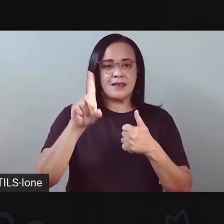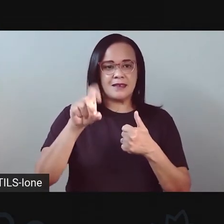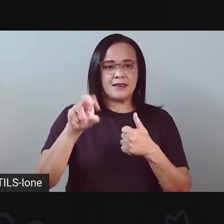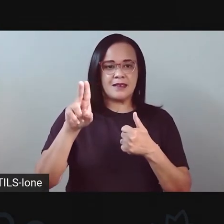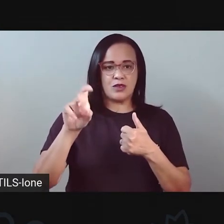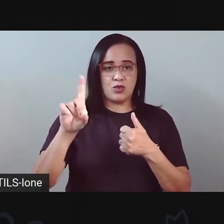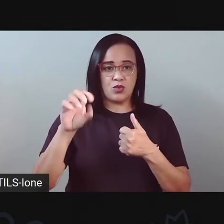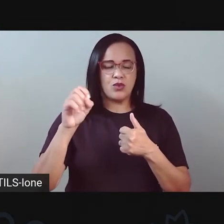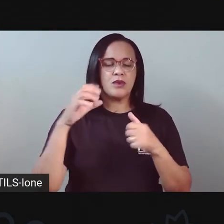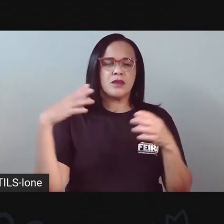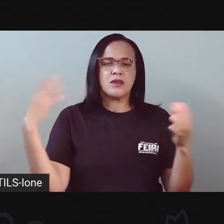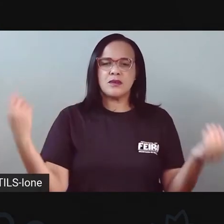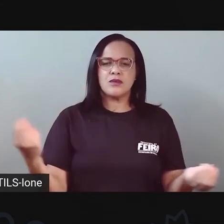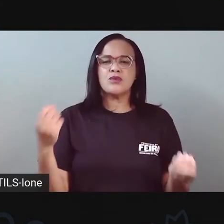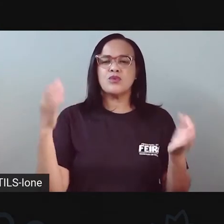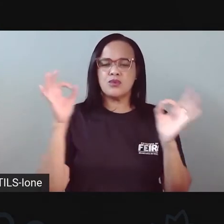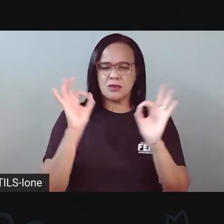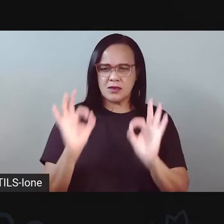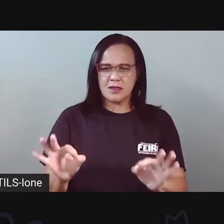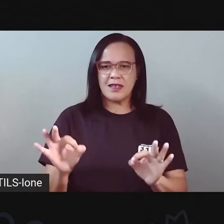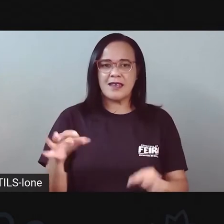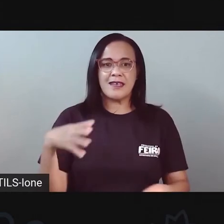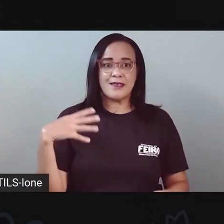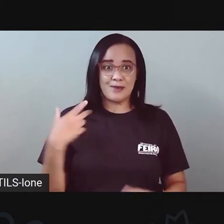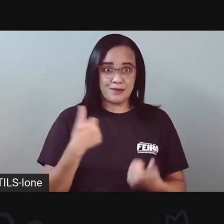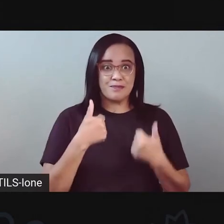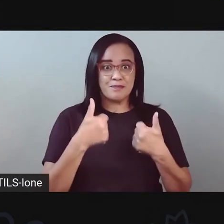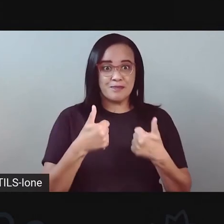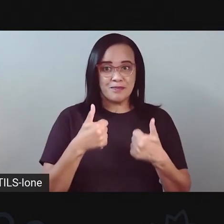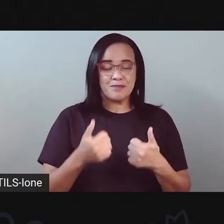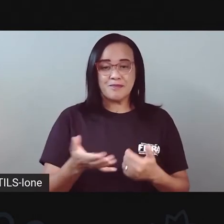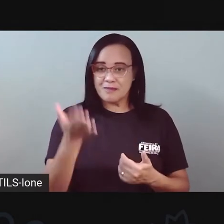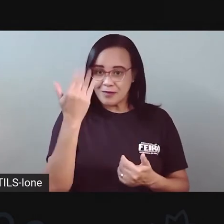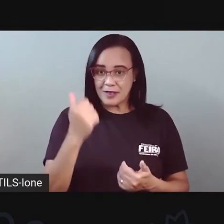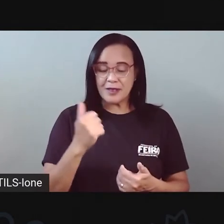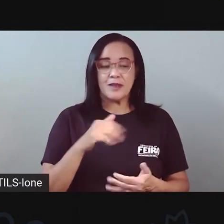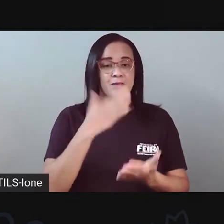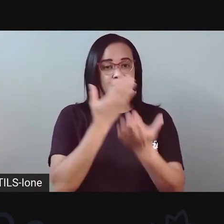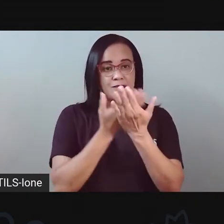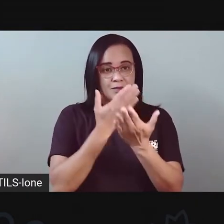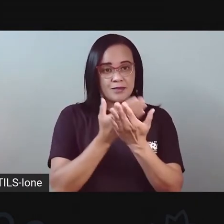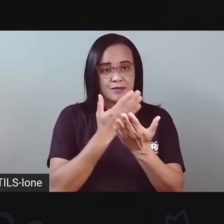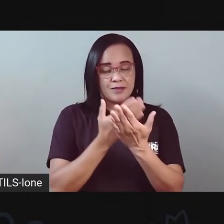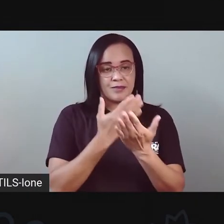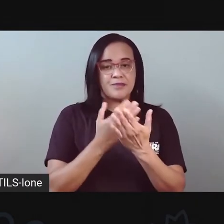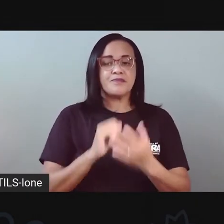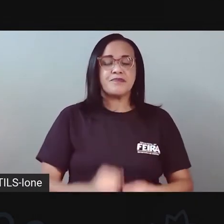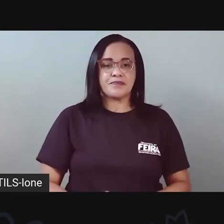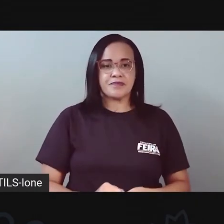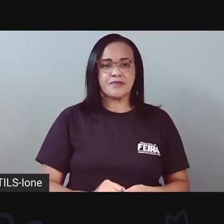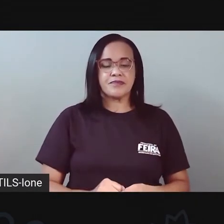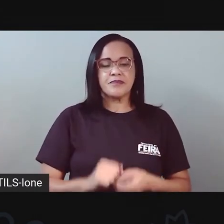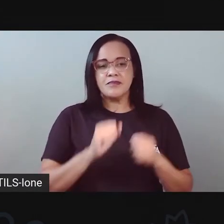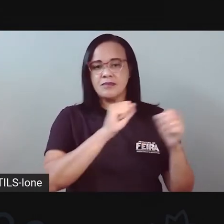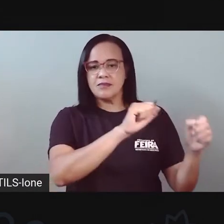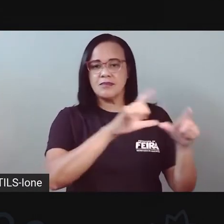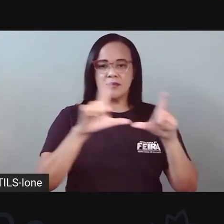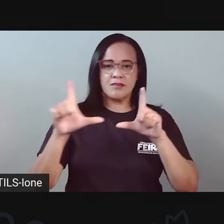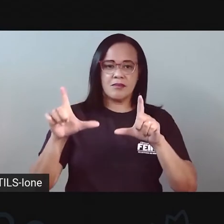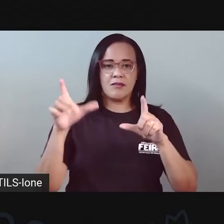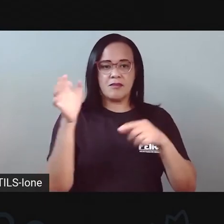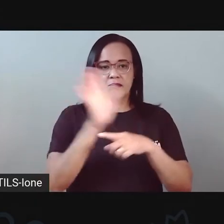certo. Vamos lá, né? Vamos para mais uma aula, Pró vai compartilhar aqui o vídeo, ó,